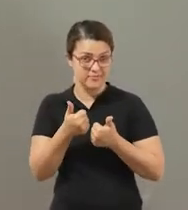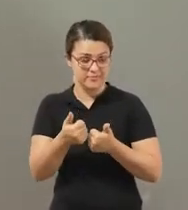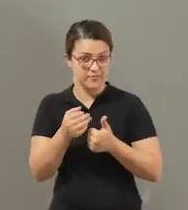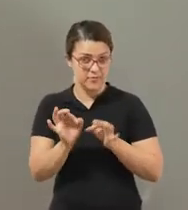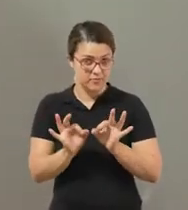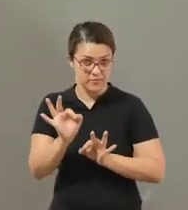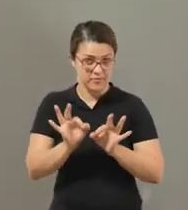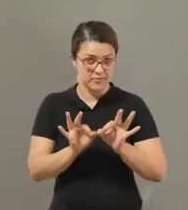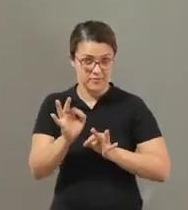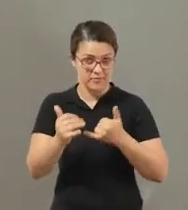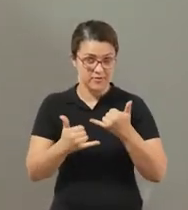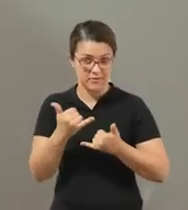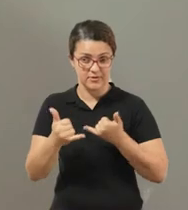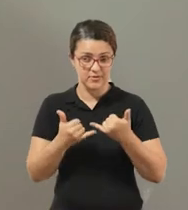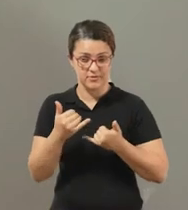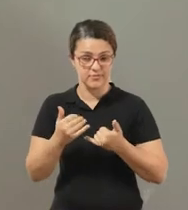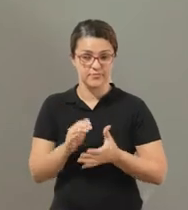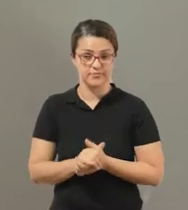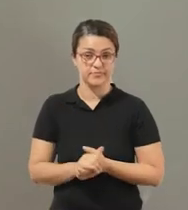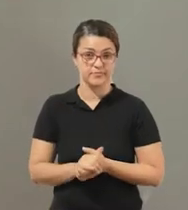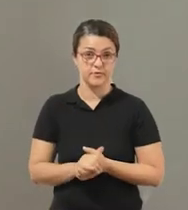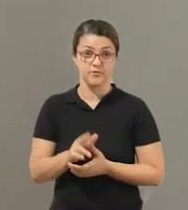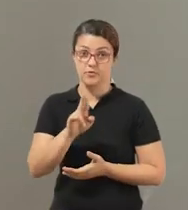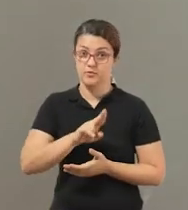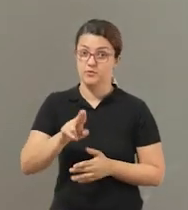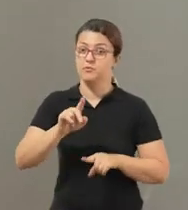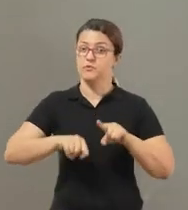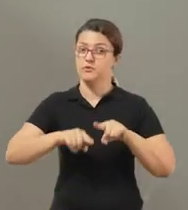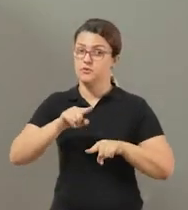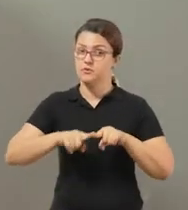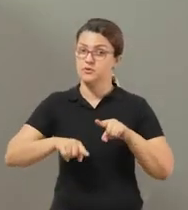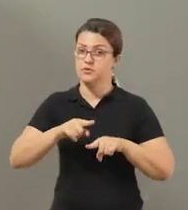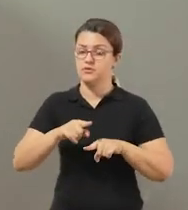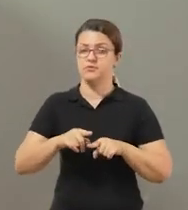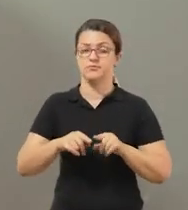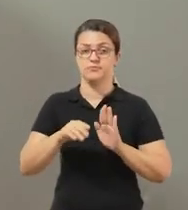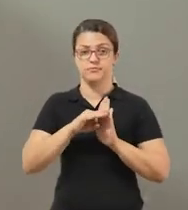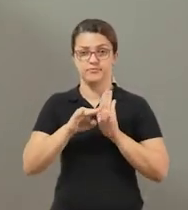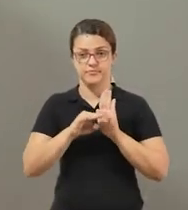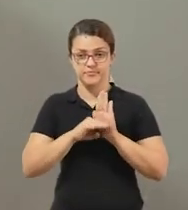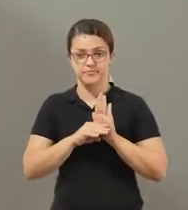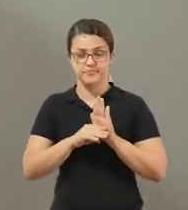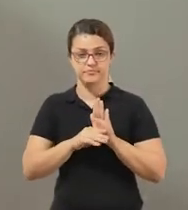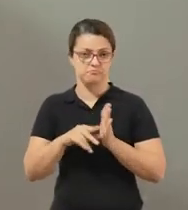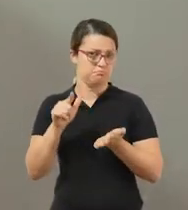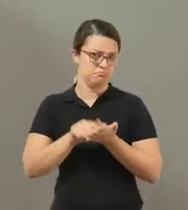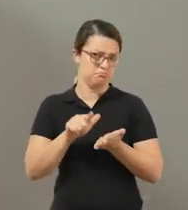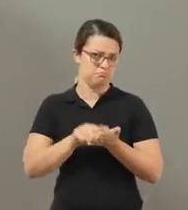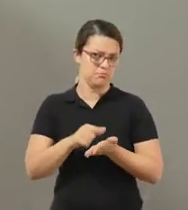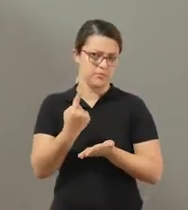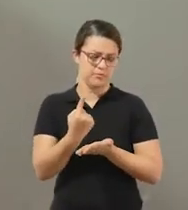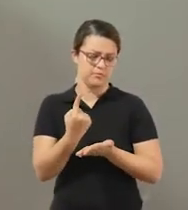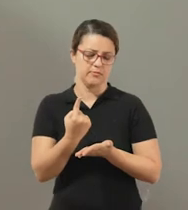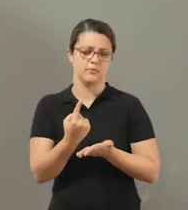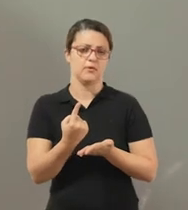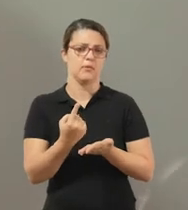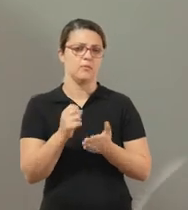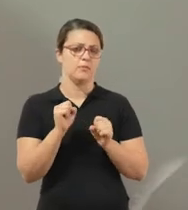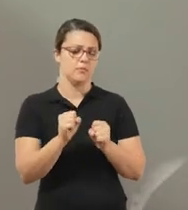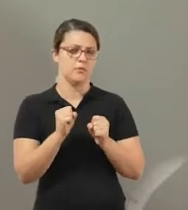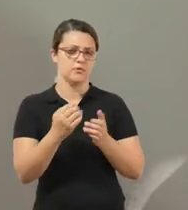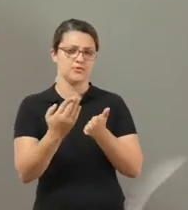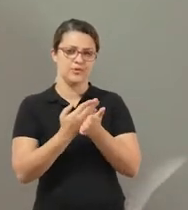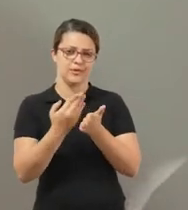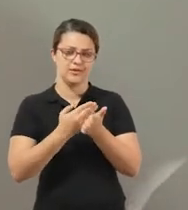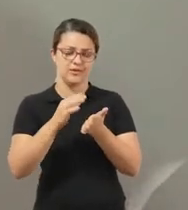construir ele para ver como é que é? Então, você vai precisar de alguns materiais, tá bom? Uma folha sulfite ou uma folha do caderno, tá? Mas